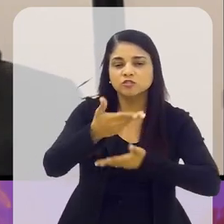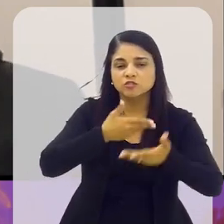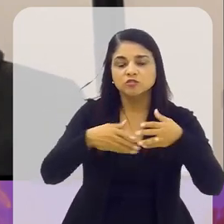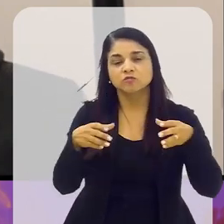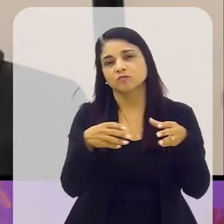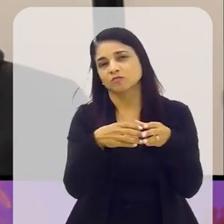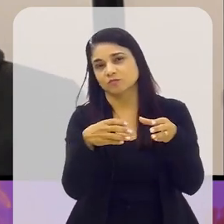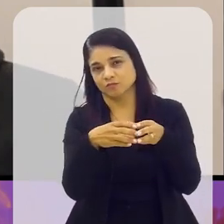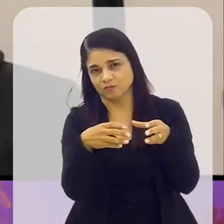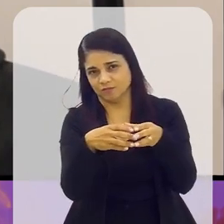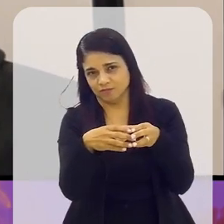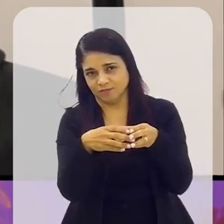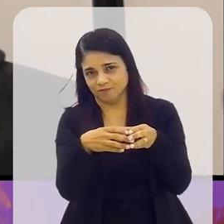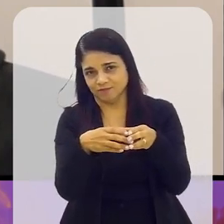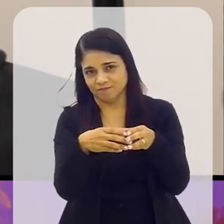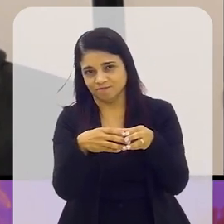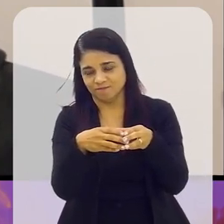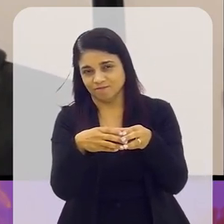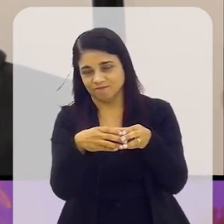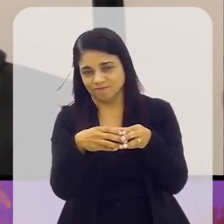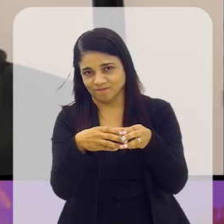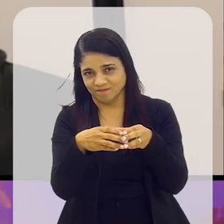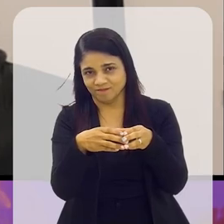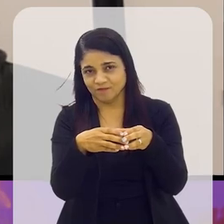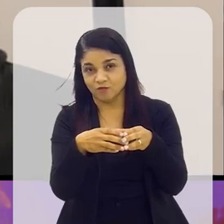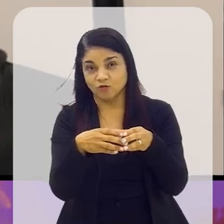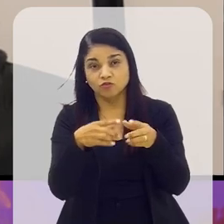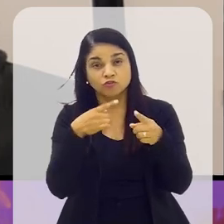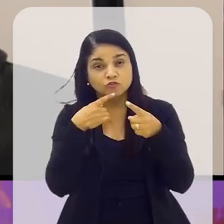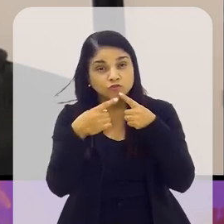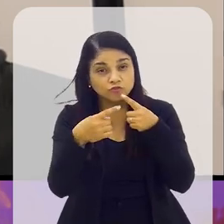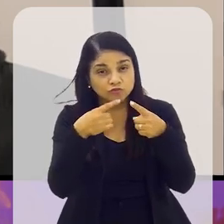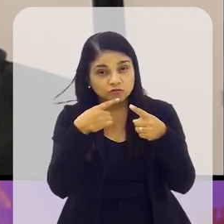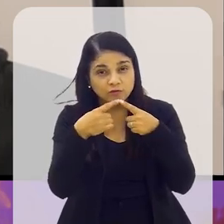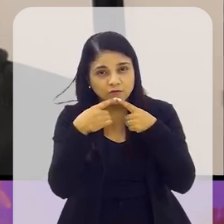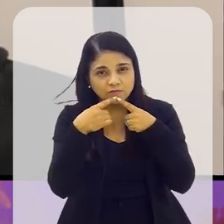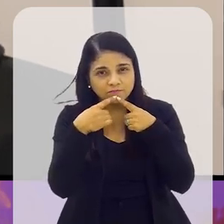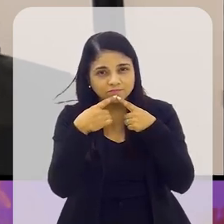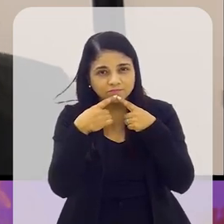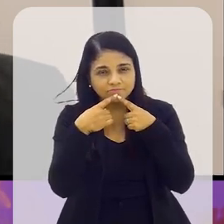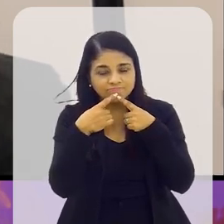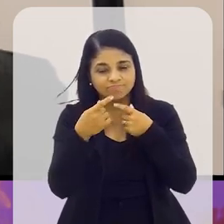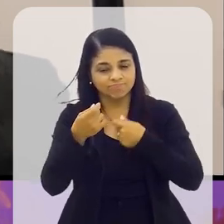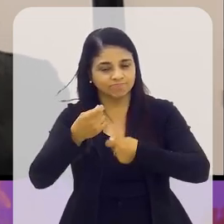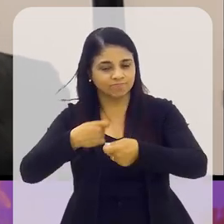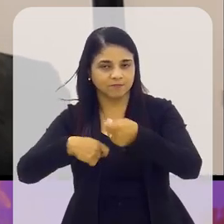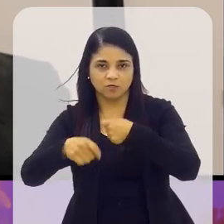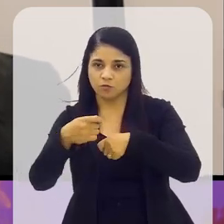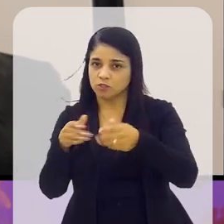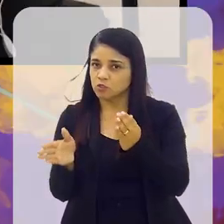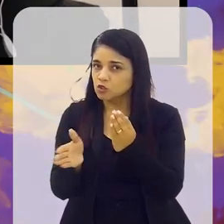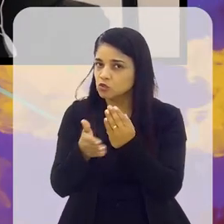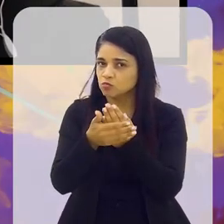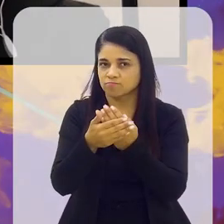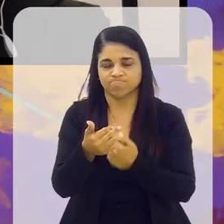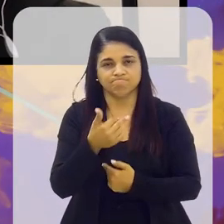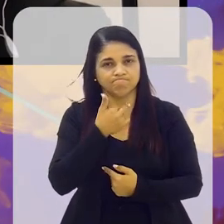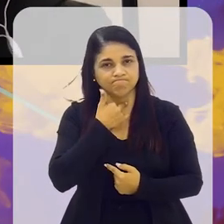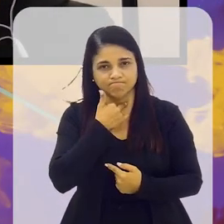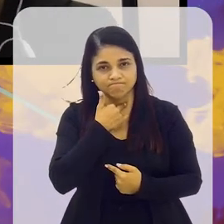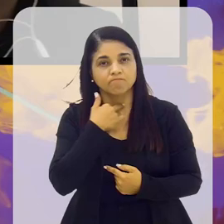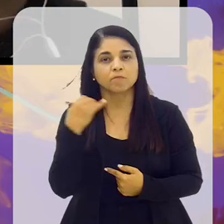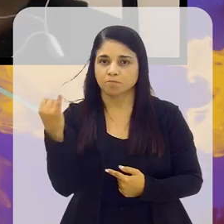esses agrupamentos. Desde que esse diálogo não envolva negociação clandestina. Esse é um ponto